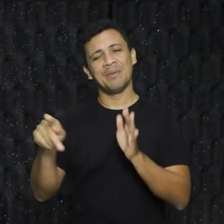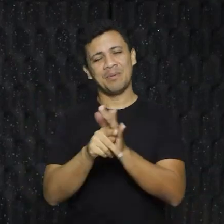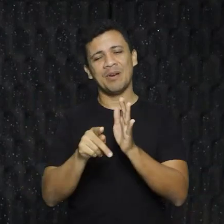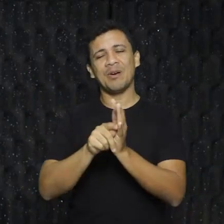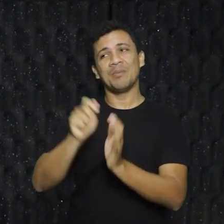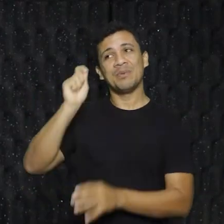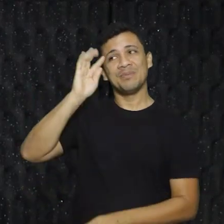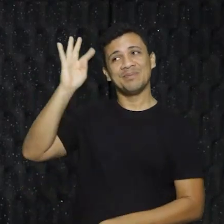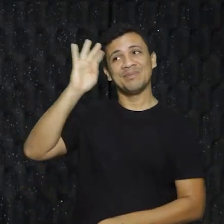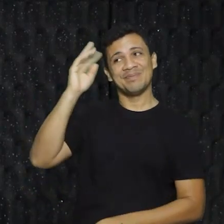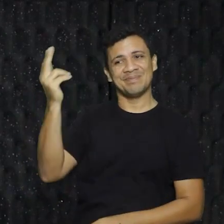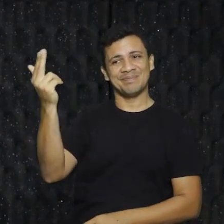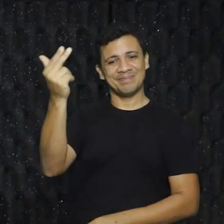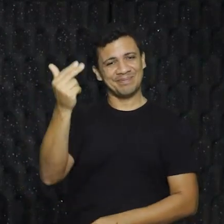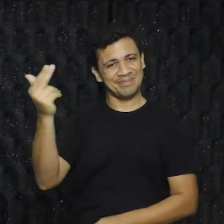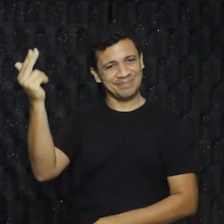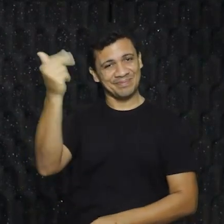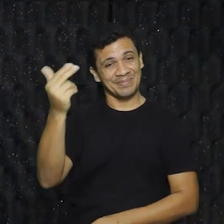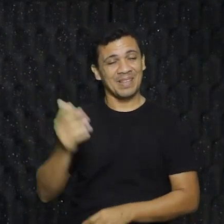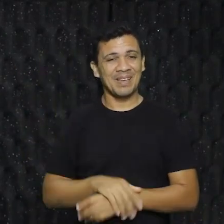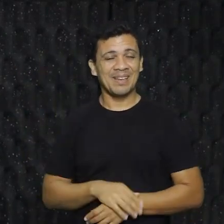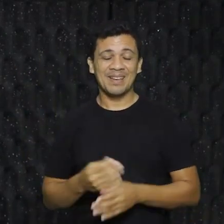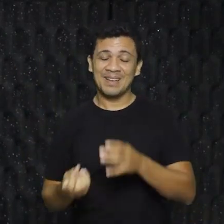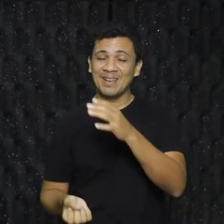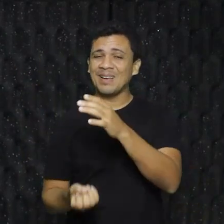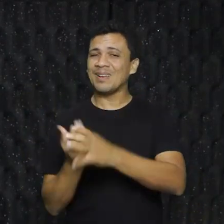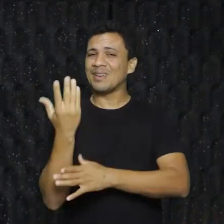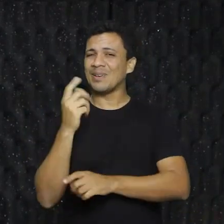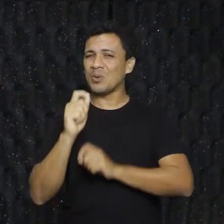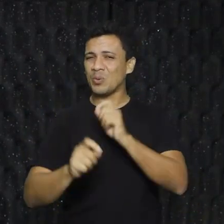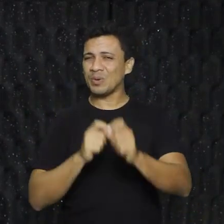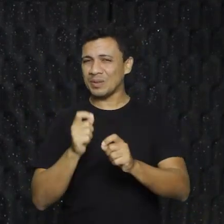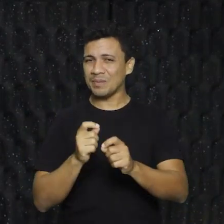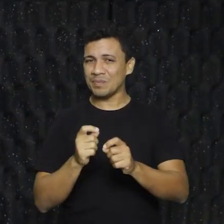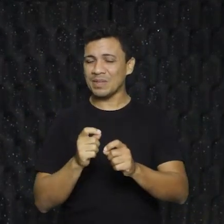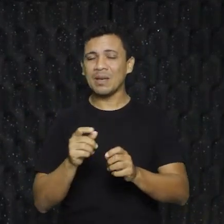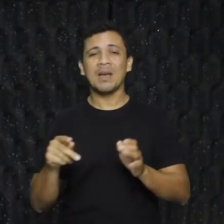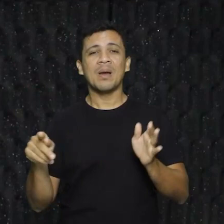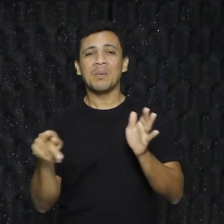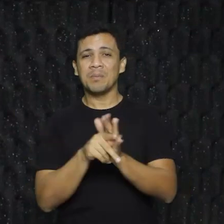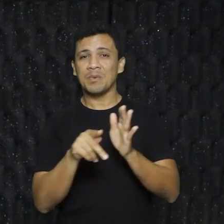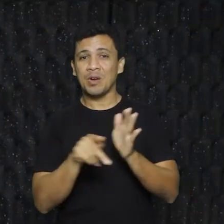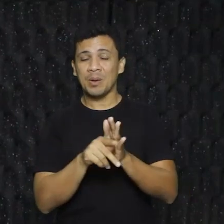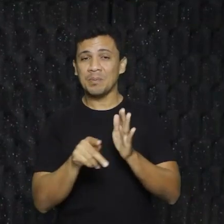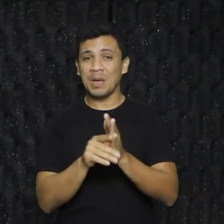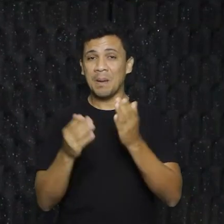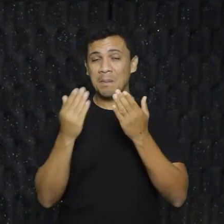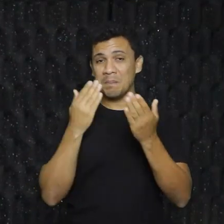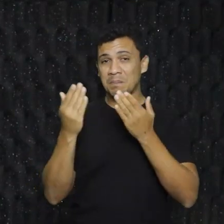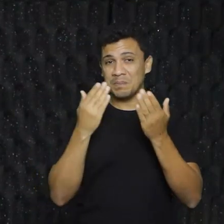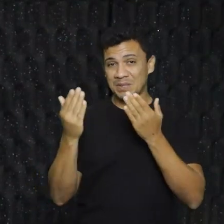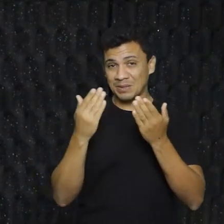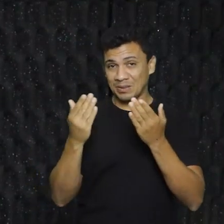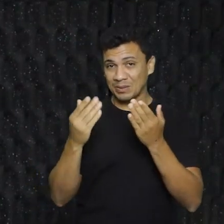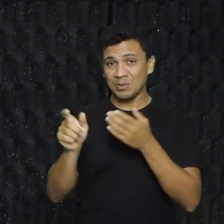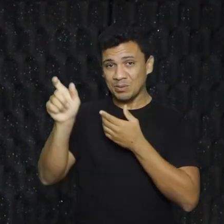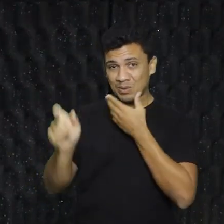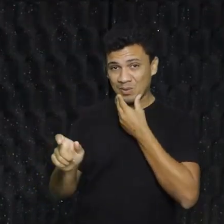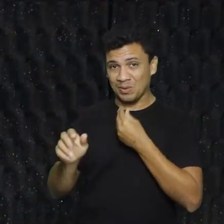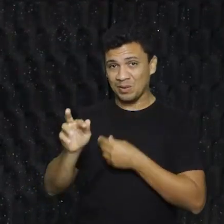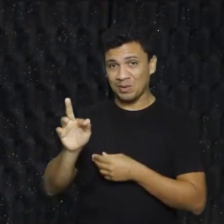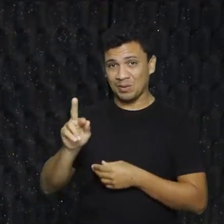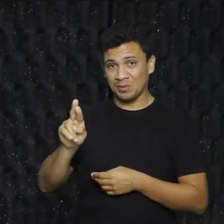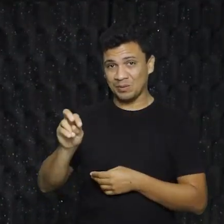figurativo. E aí ele cria uma ferramenta calcada na psicanálise de Freud. Por quê? Porque as